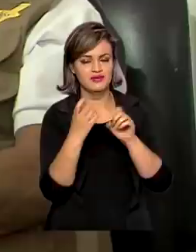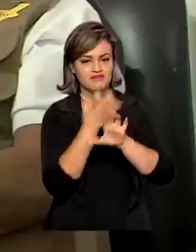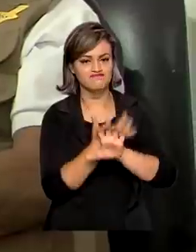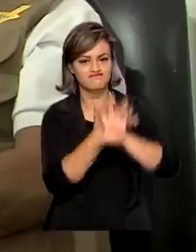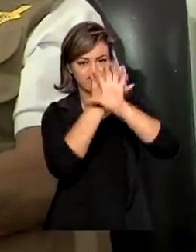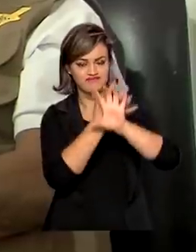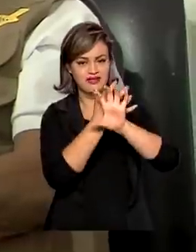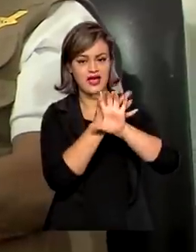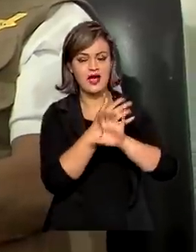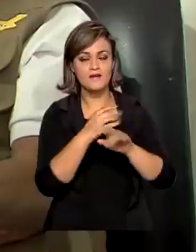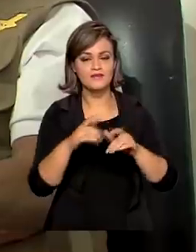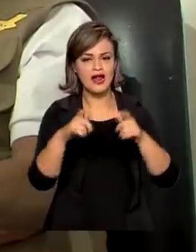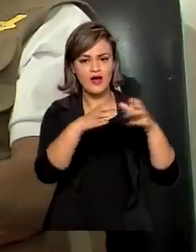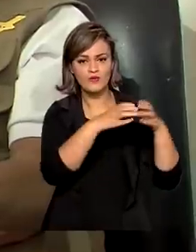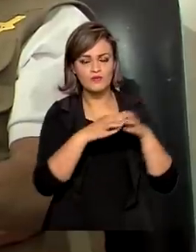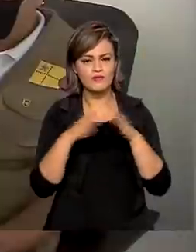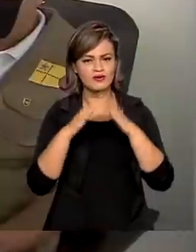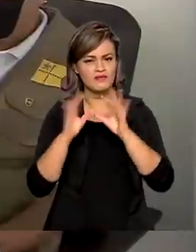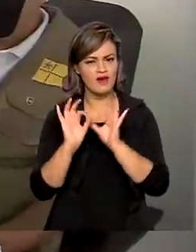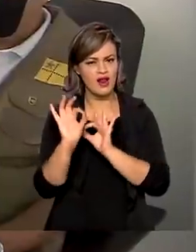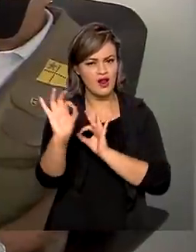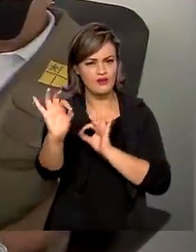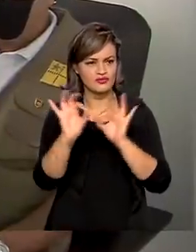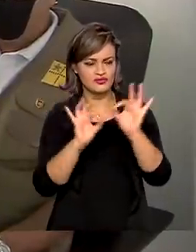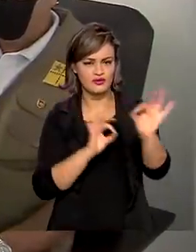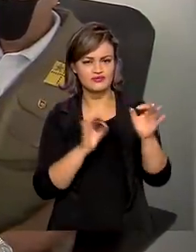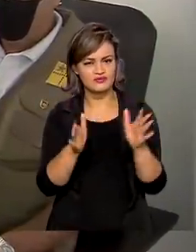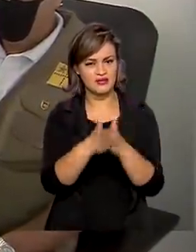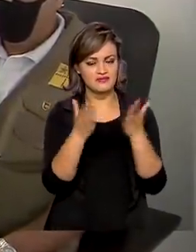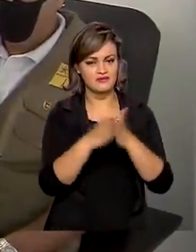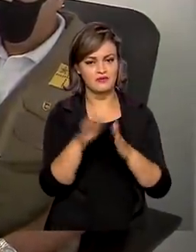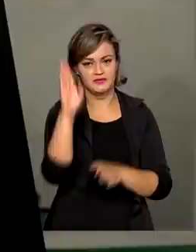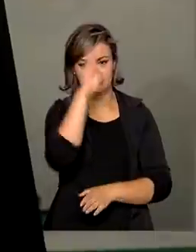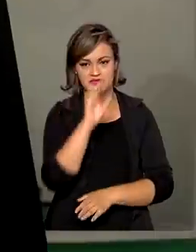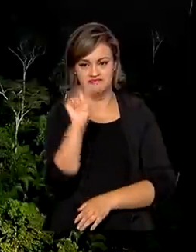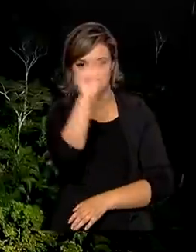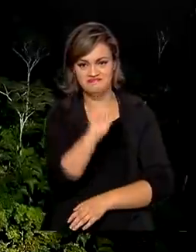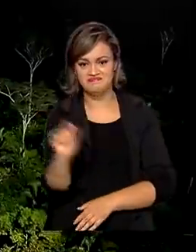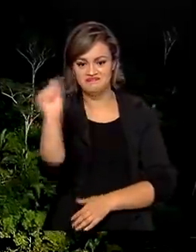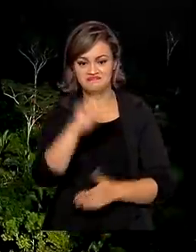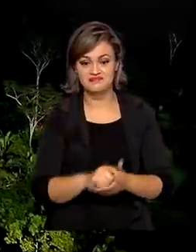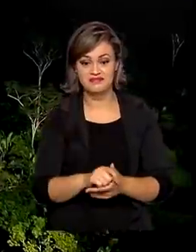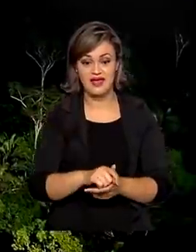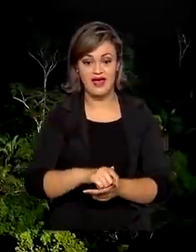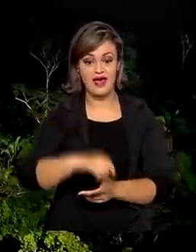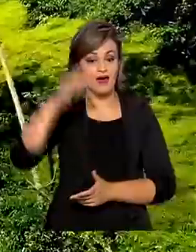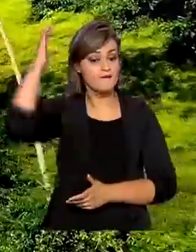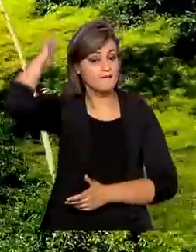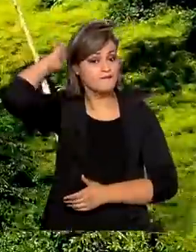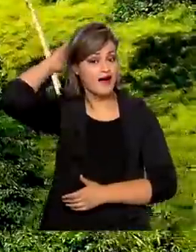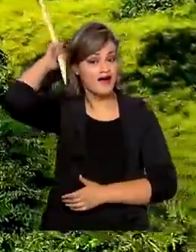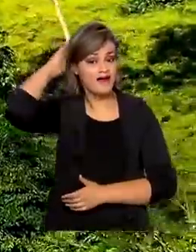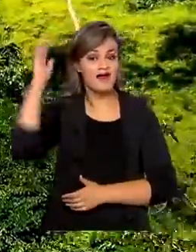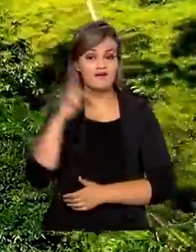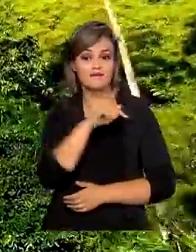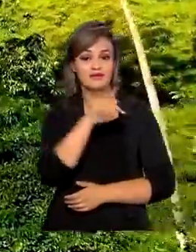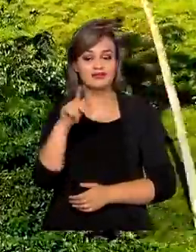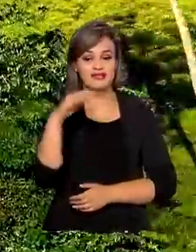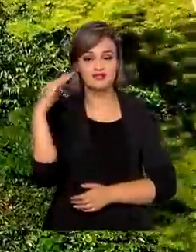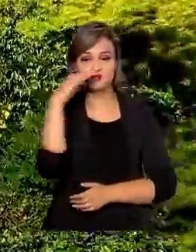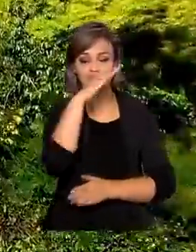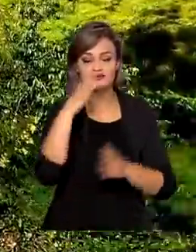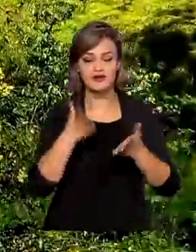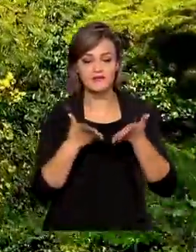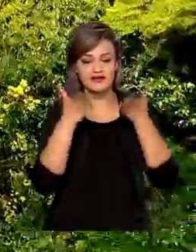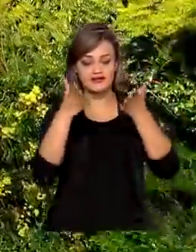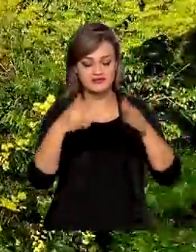internet à população de áreas distantes e mais carentes do país. No Pará, presidente Jair Bolsonaro participa da entrega